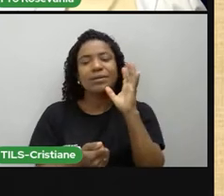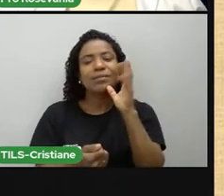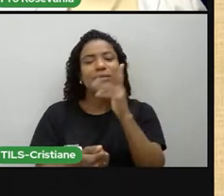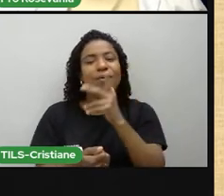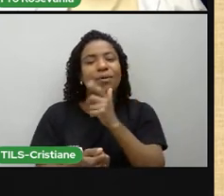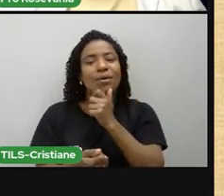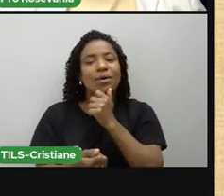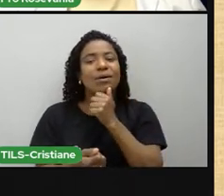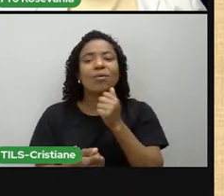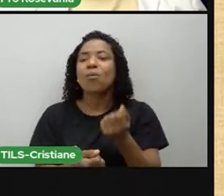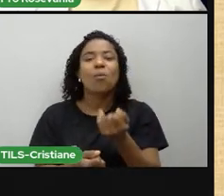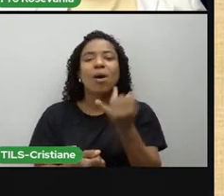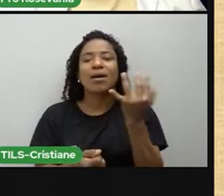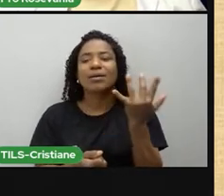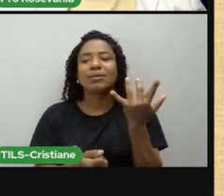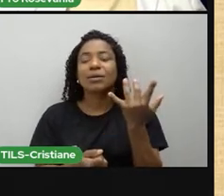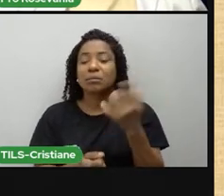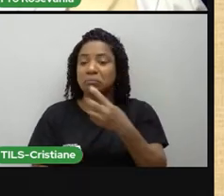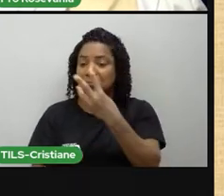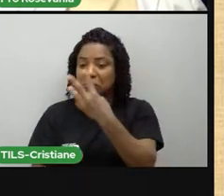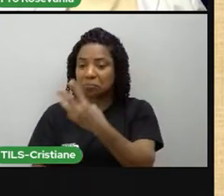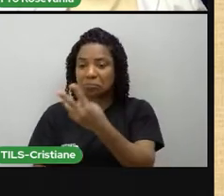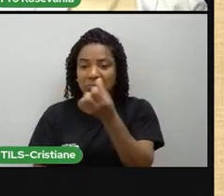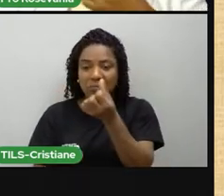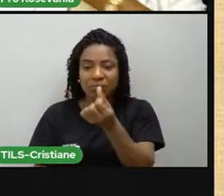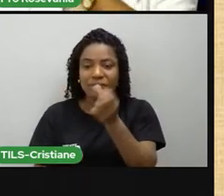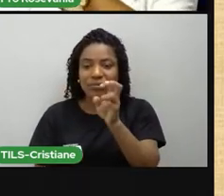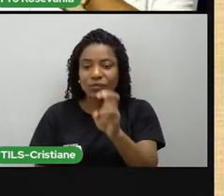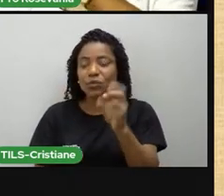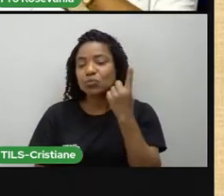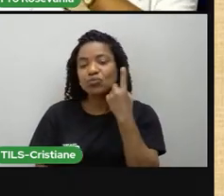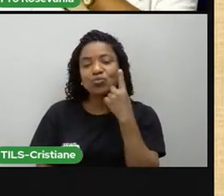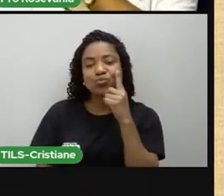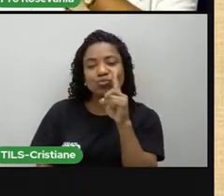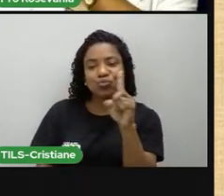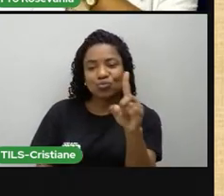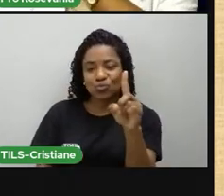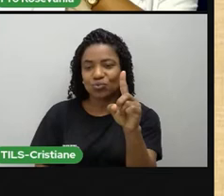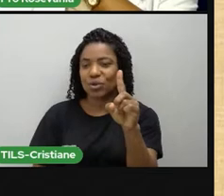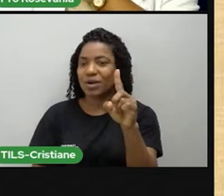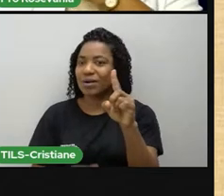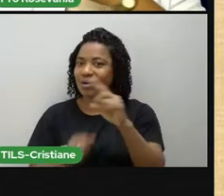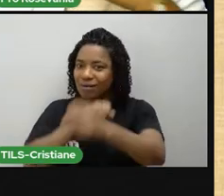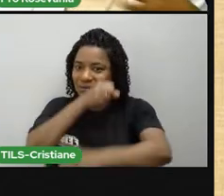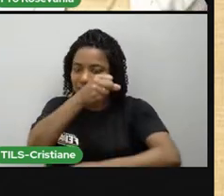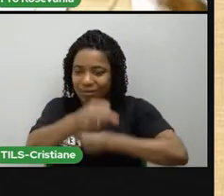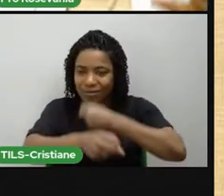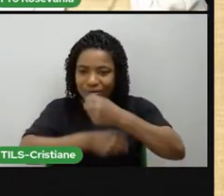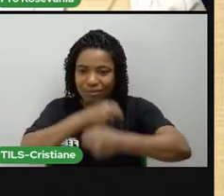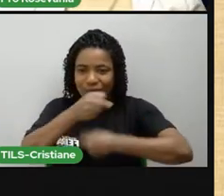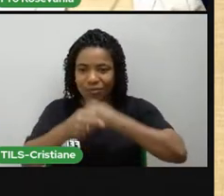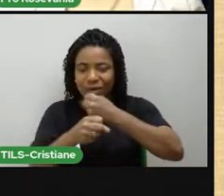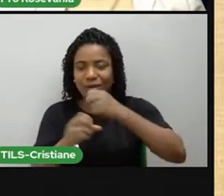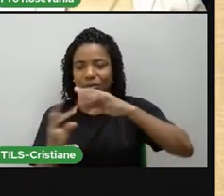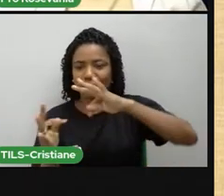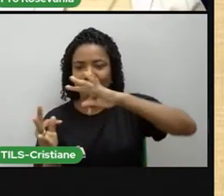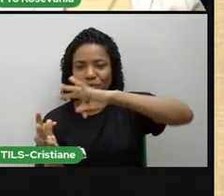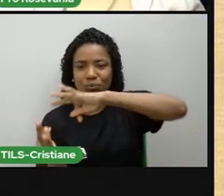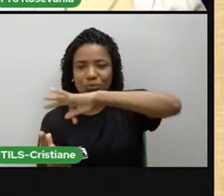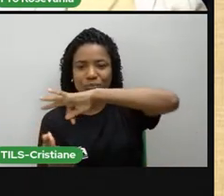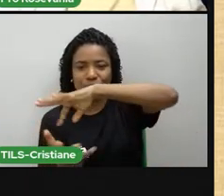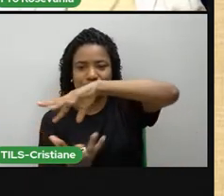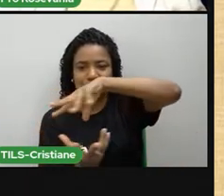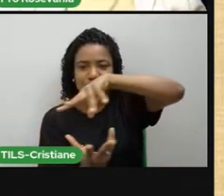365 dias. E essa duração, ela sobra sempre algumas